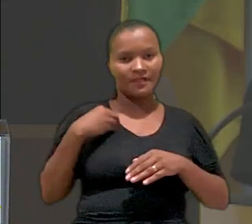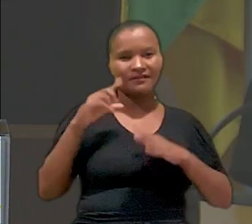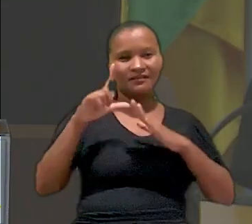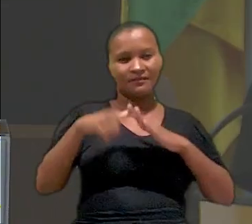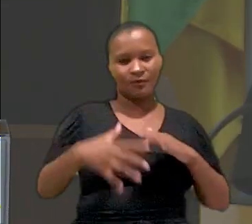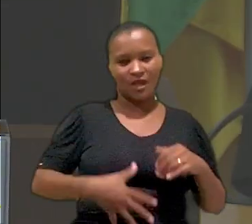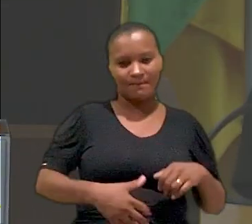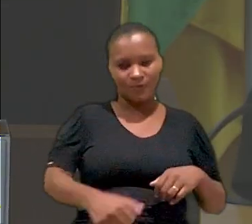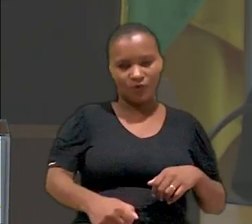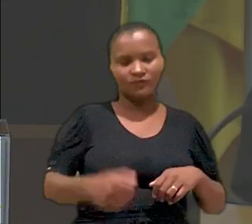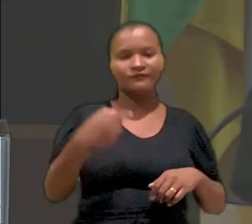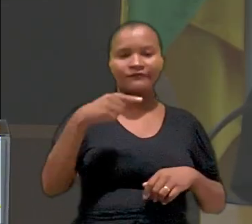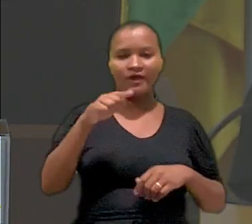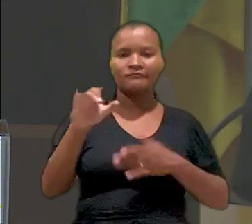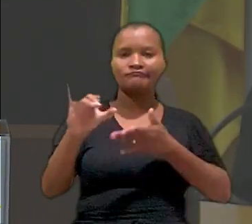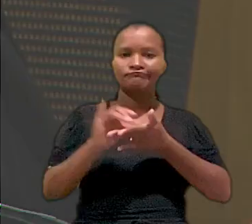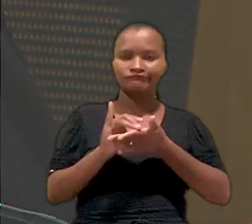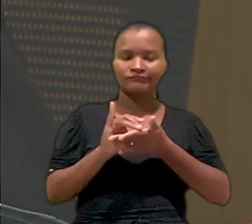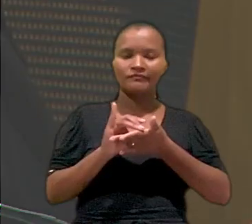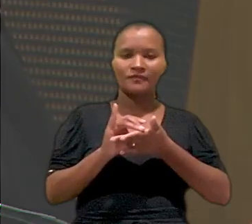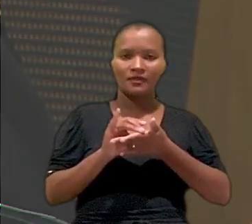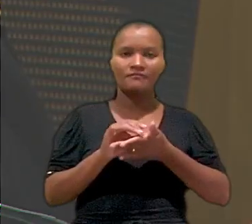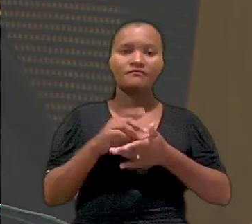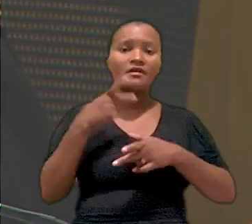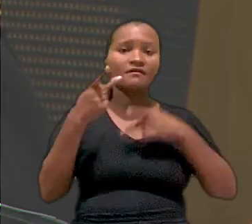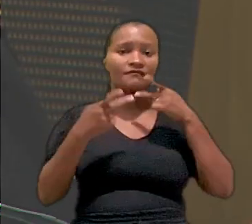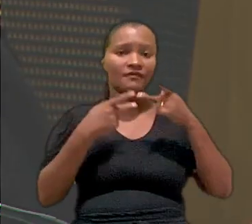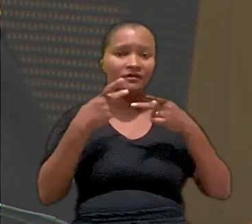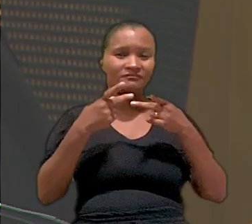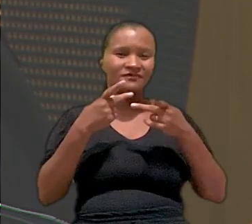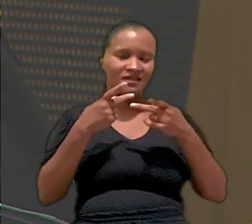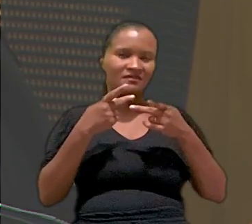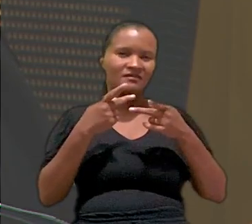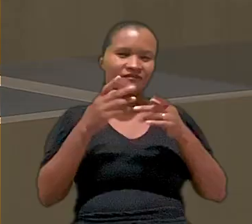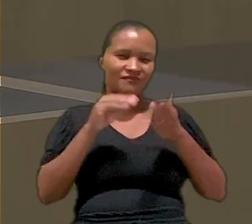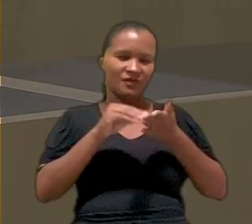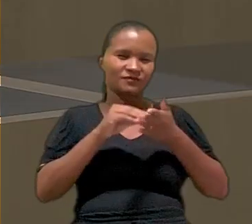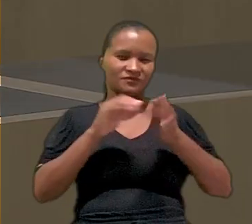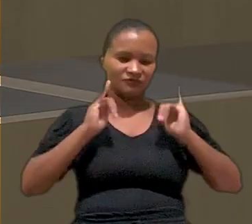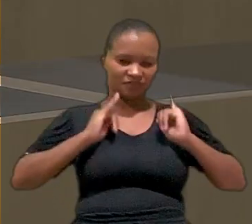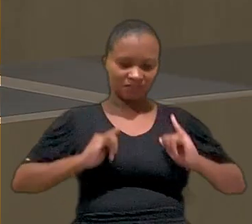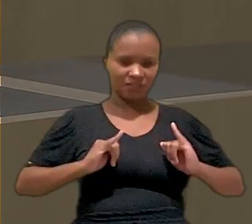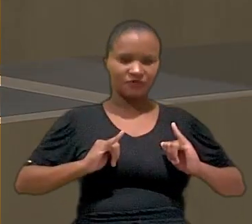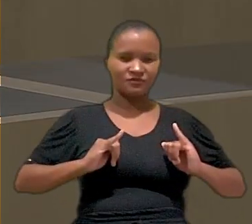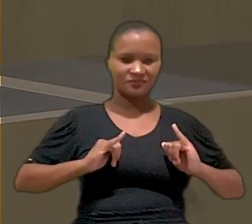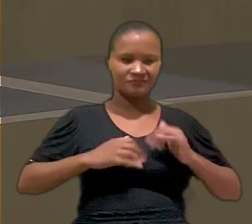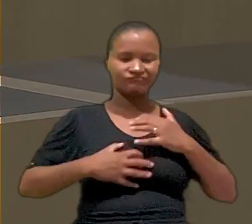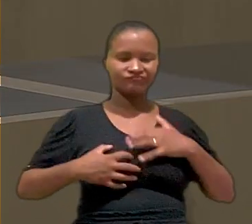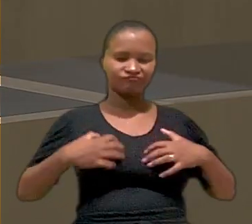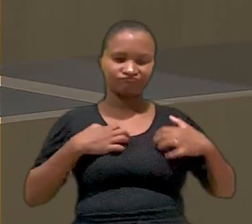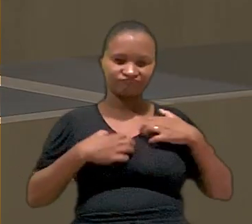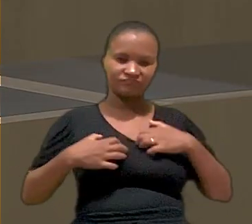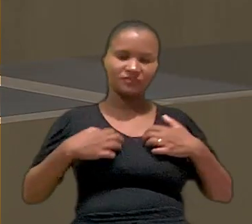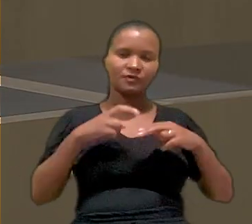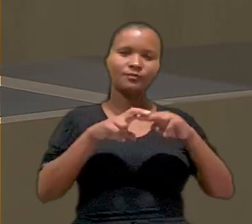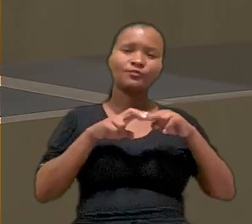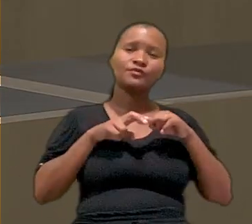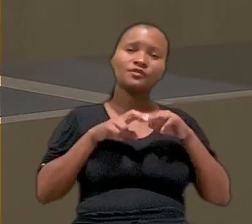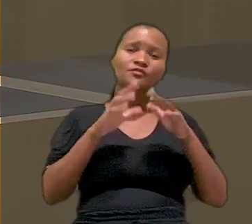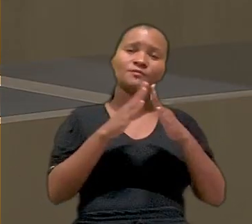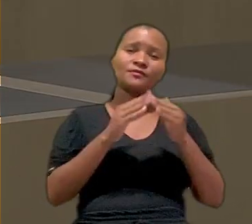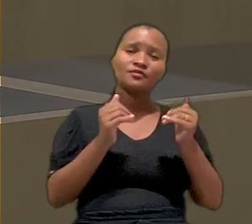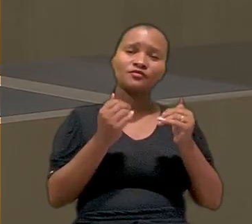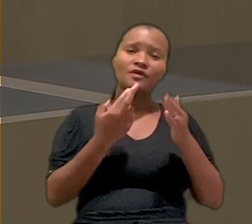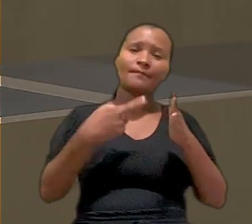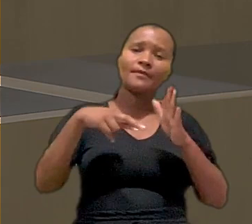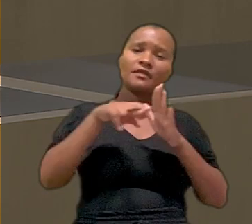Trabalhadora que não tirou licença médica após ter sofrido o aborto será indenizada. A falta do descanso, segundo a mulher, causou a bala